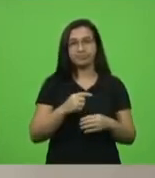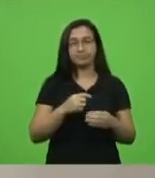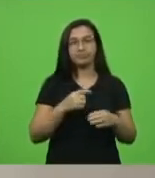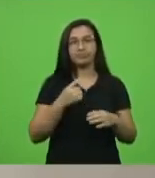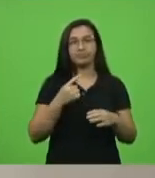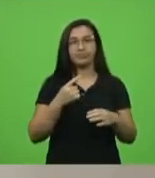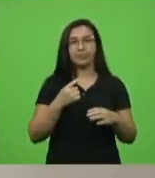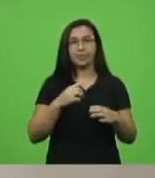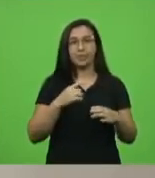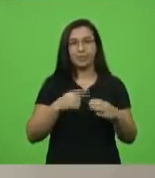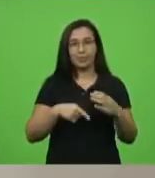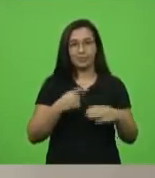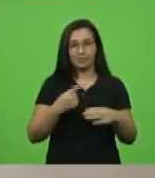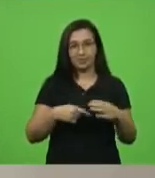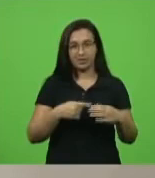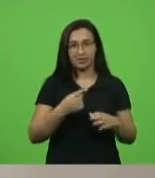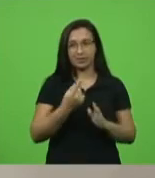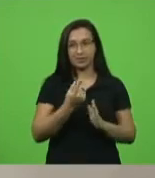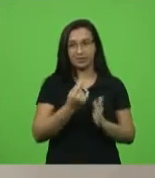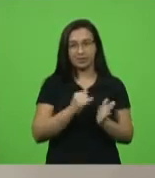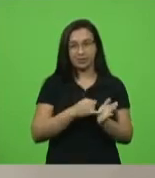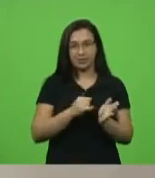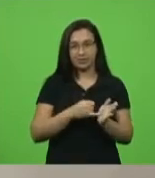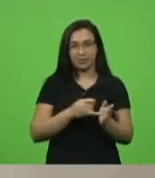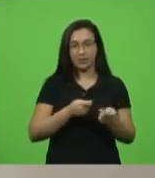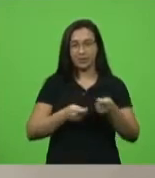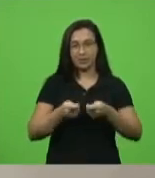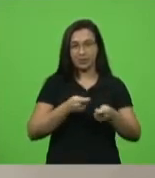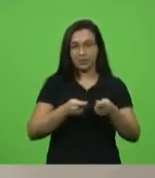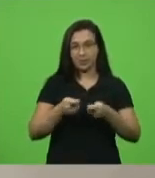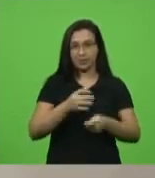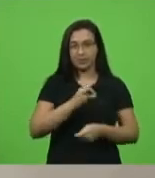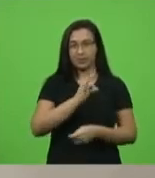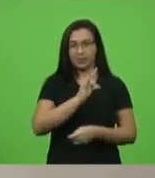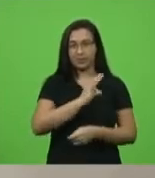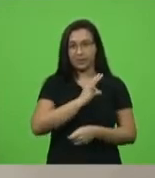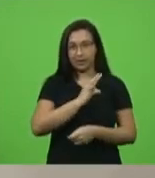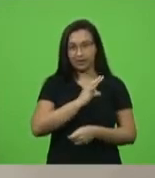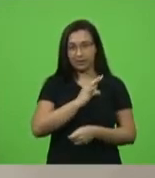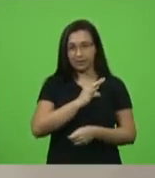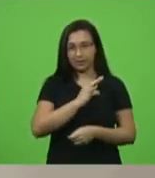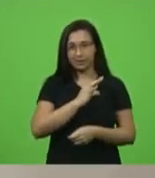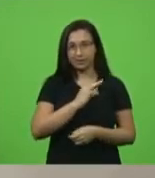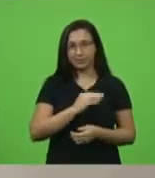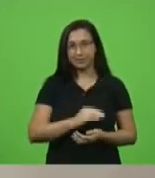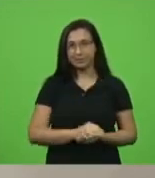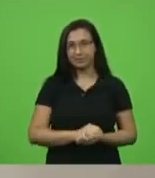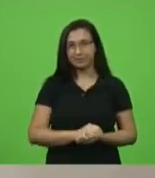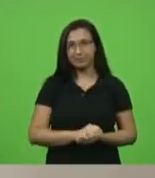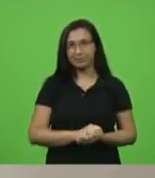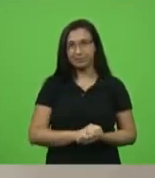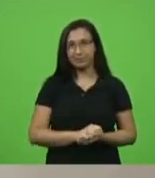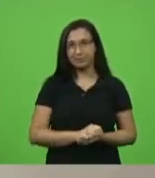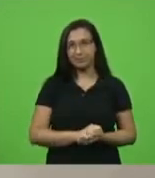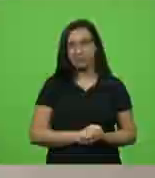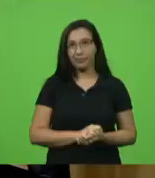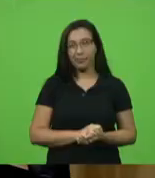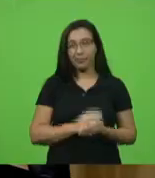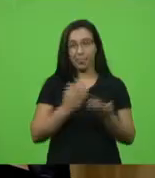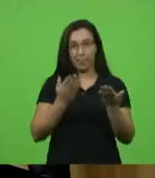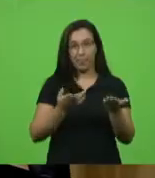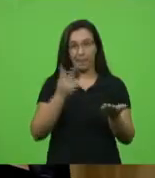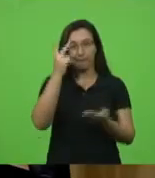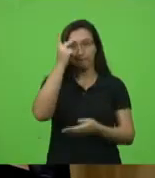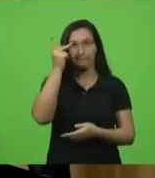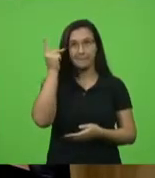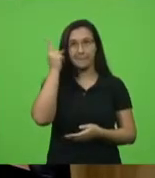Justiça, à Comissão de Finanças e Tributação e Comissão de Economia, Ciência, Tecnologia, Minas e Energia. Em discussão. Senhor presidente. Com a palavra à autora,